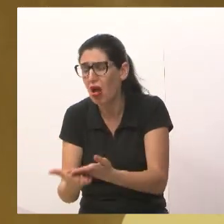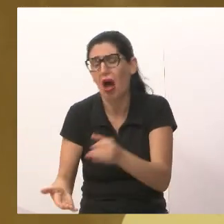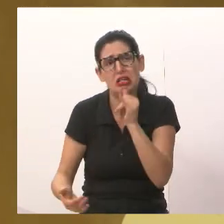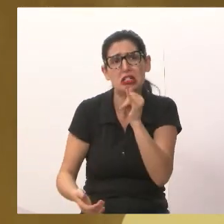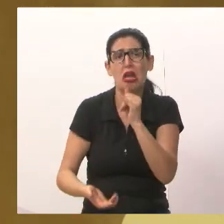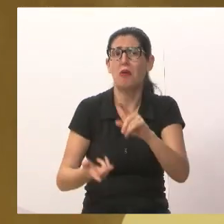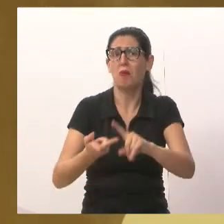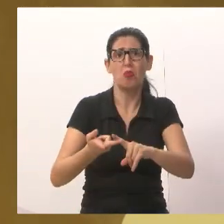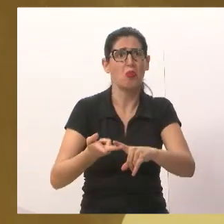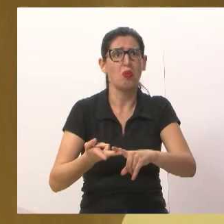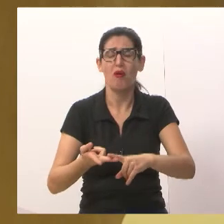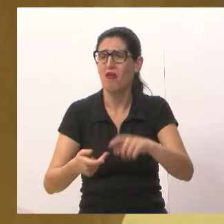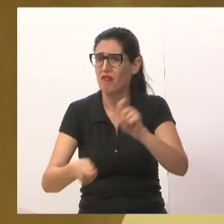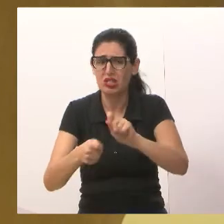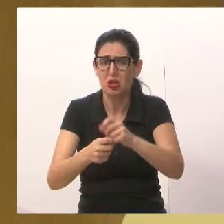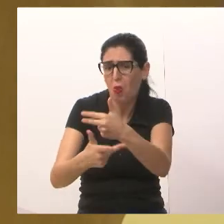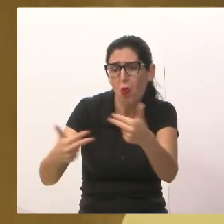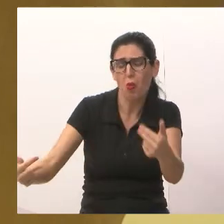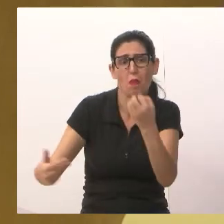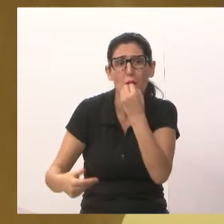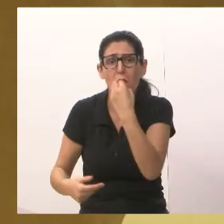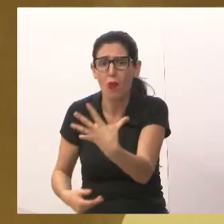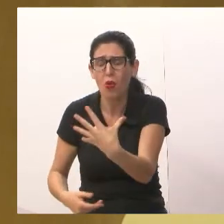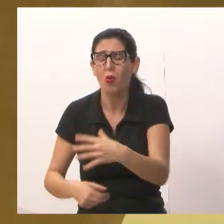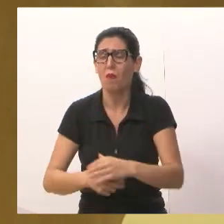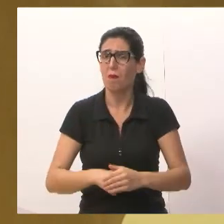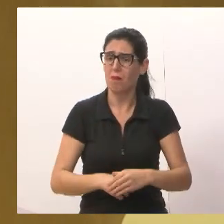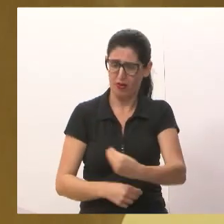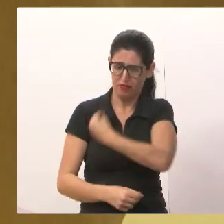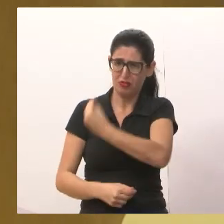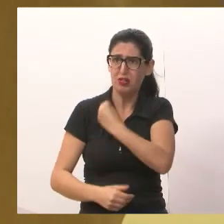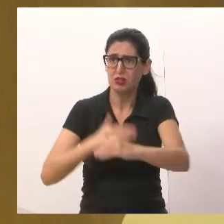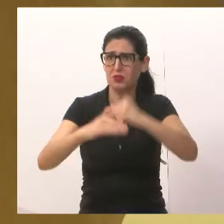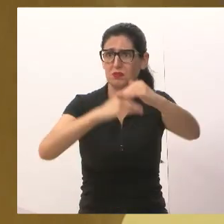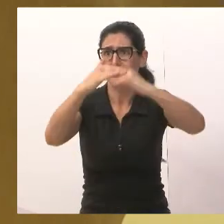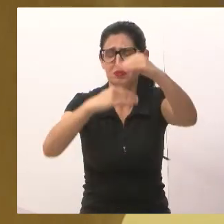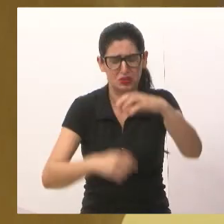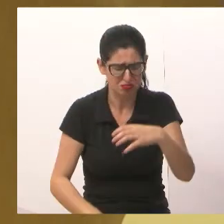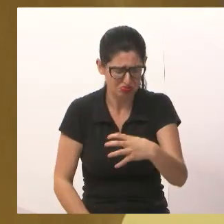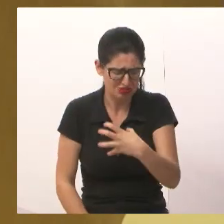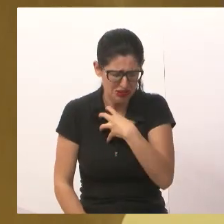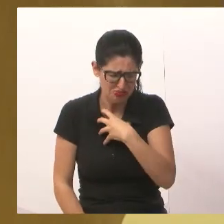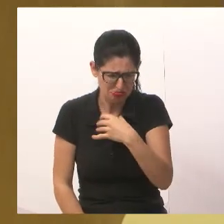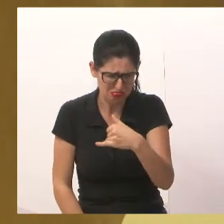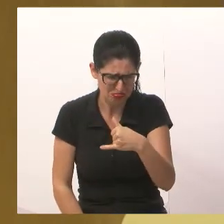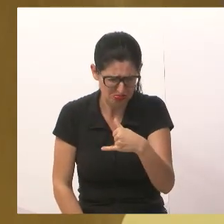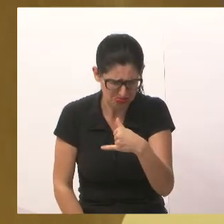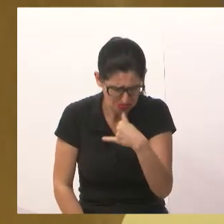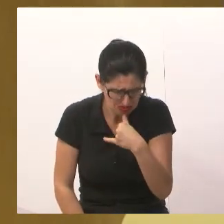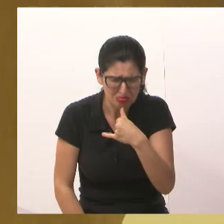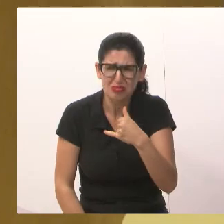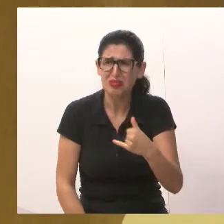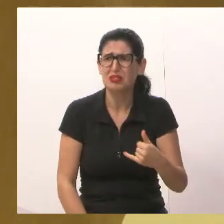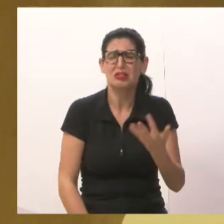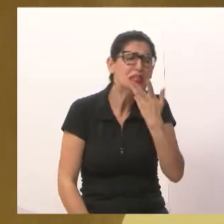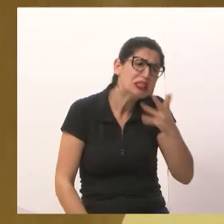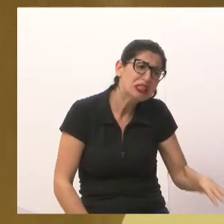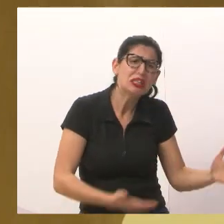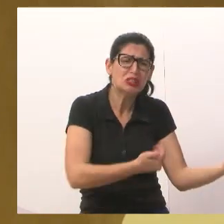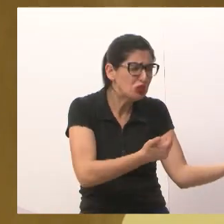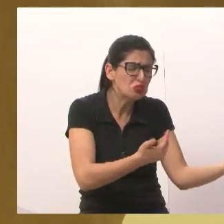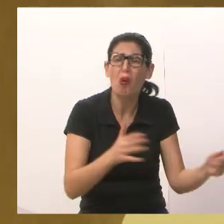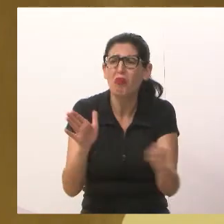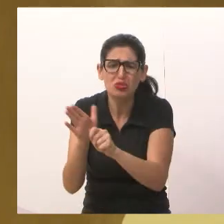voluntário. Então, aqui vai a minha tristeza mesmo, mas vamos cobrar isso ainda do governo.